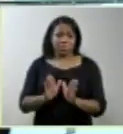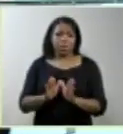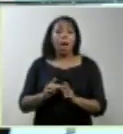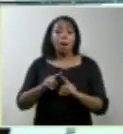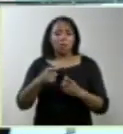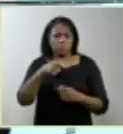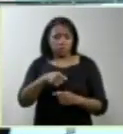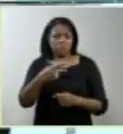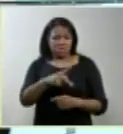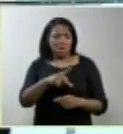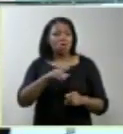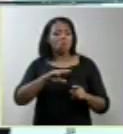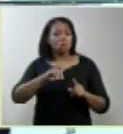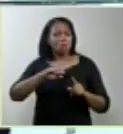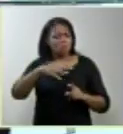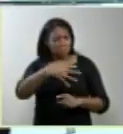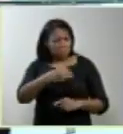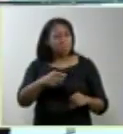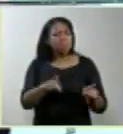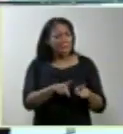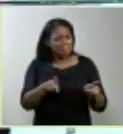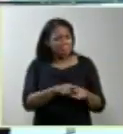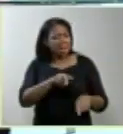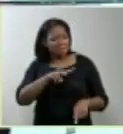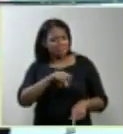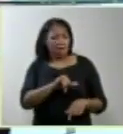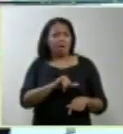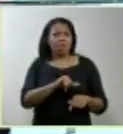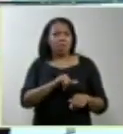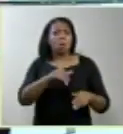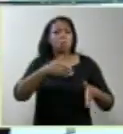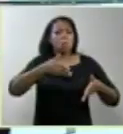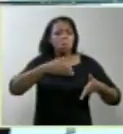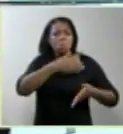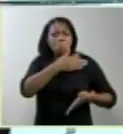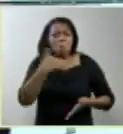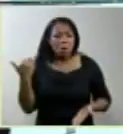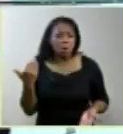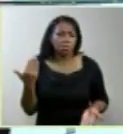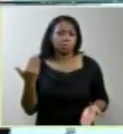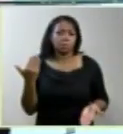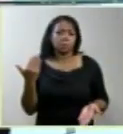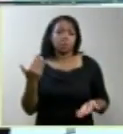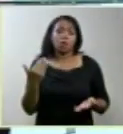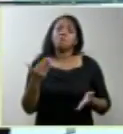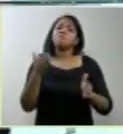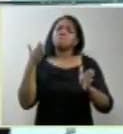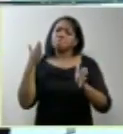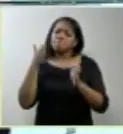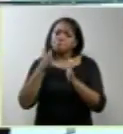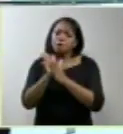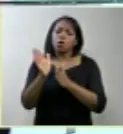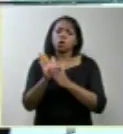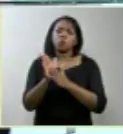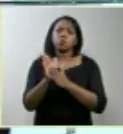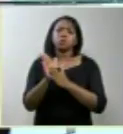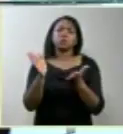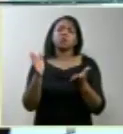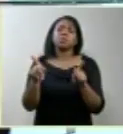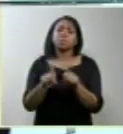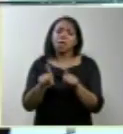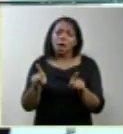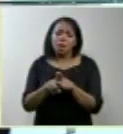filho também morrerá dessa forma. Nenhum médico tem bola de cristal. Foge a verdade científica, dizer que na anencefalia,